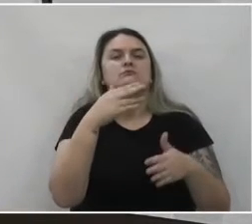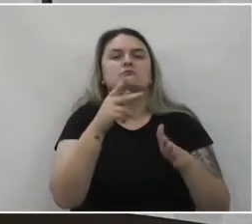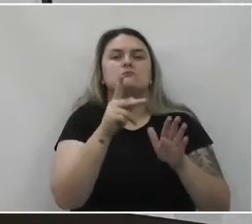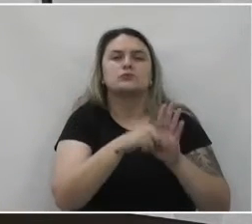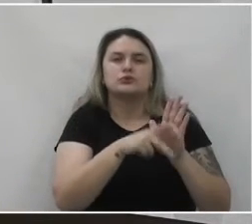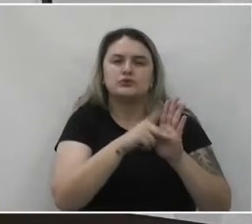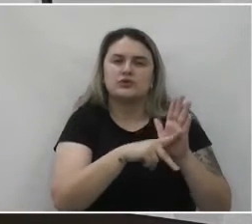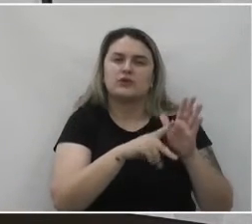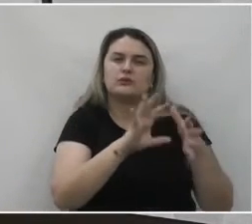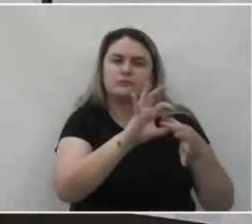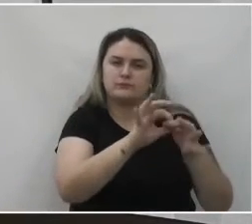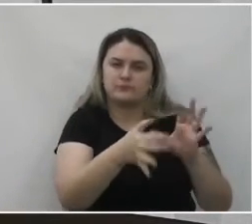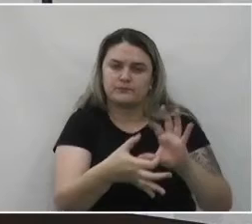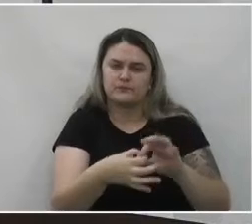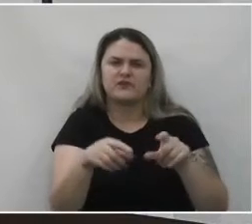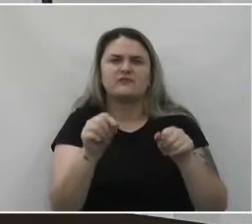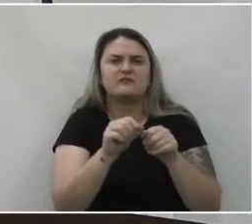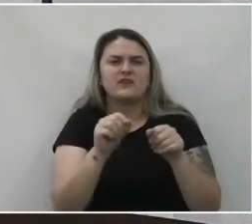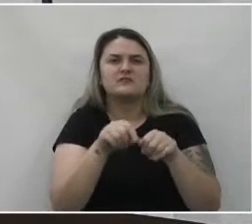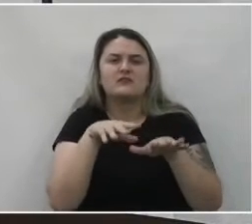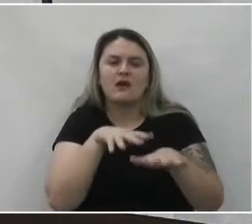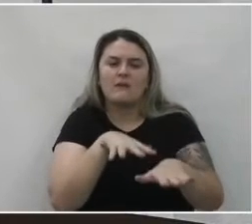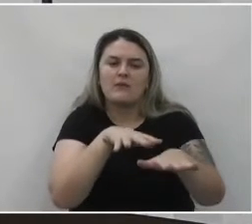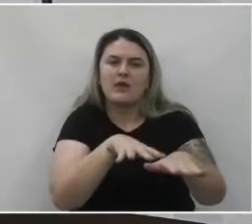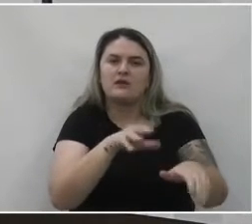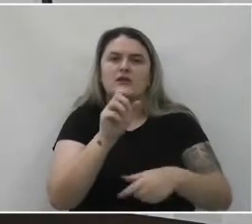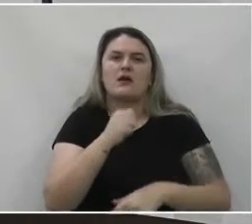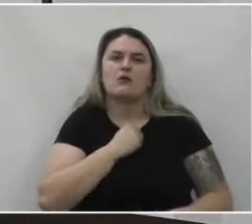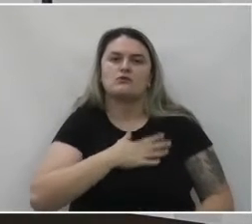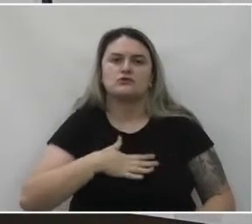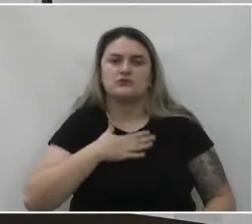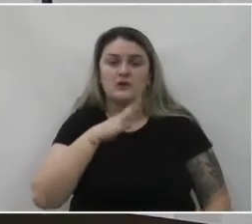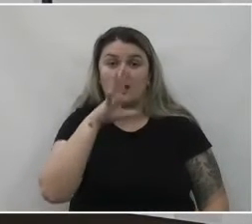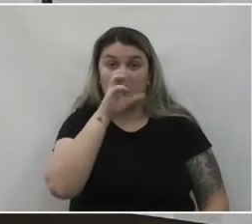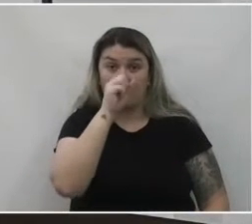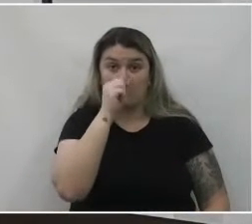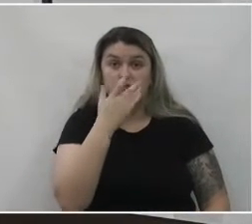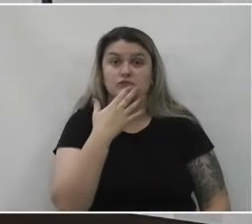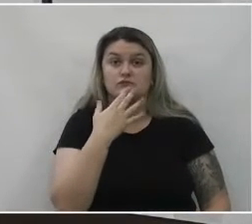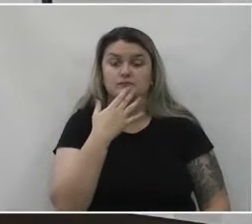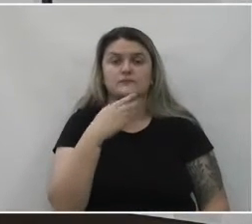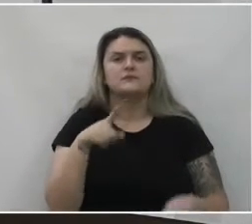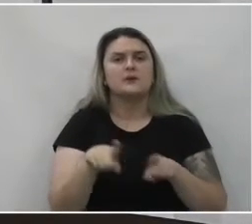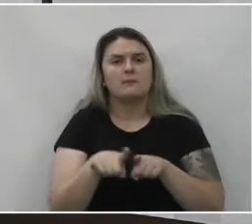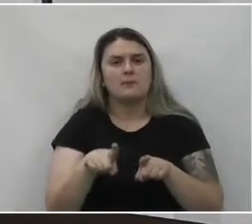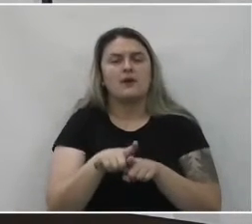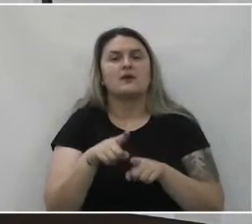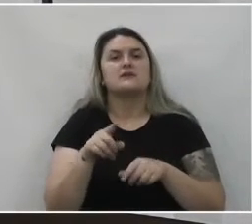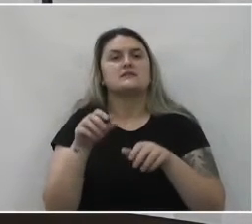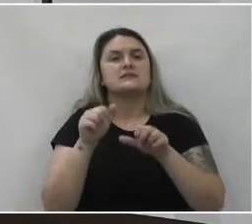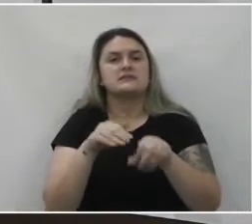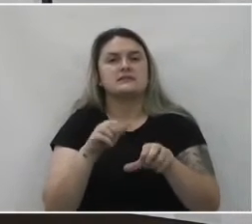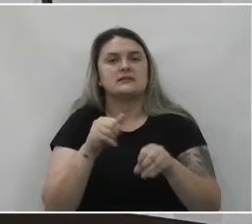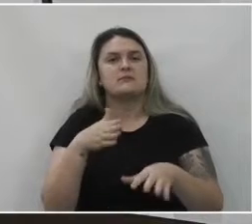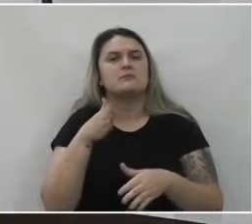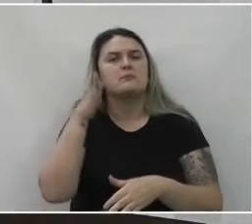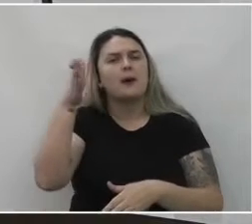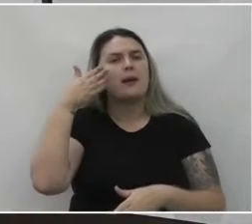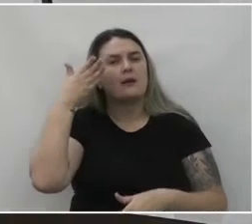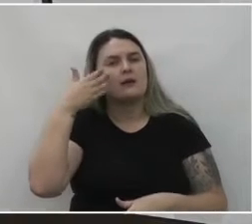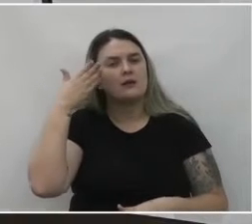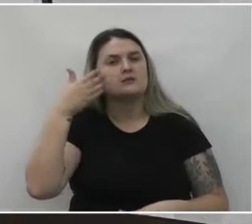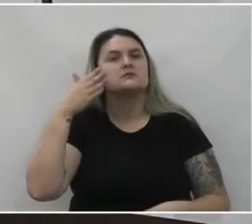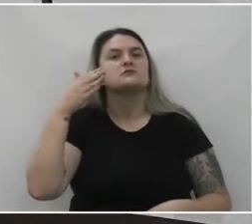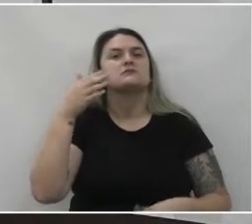Agosto Laranja. E no dia 4 de setembro, participamos da palestra sobre autismo. 7 de